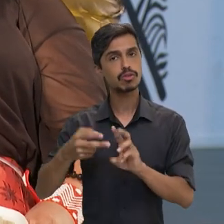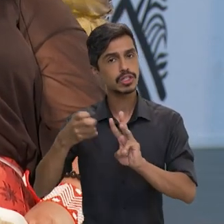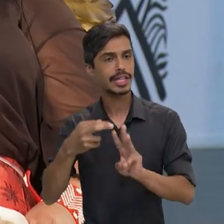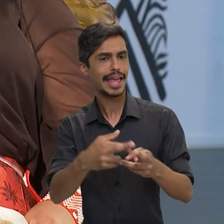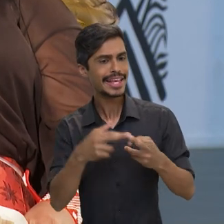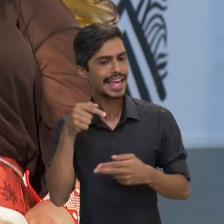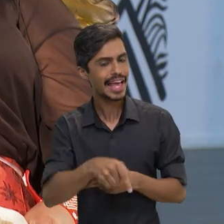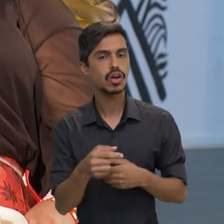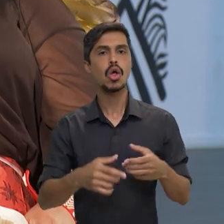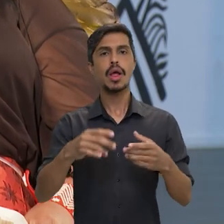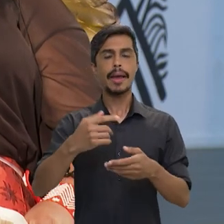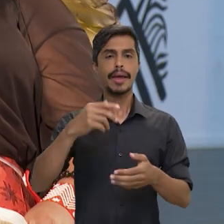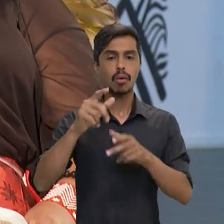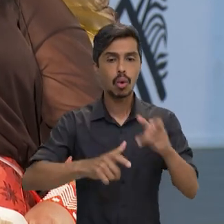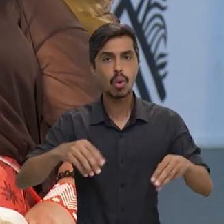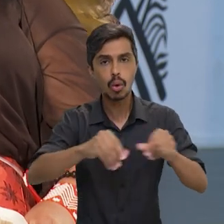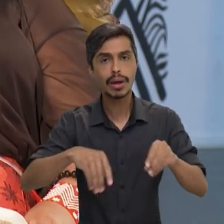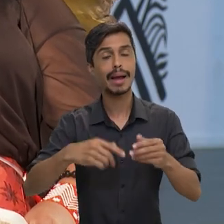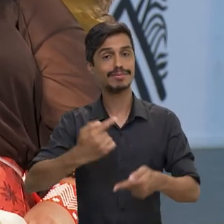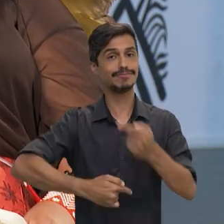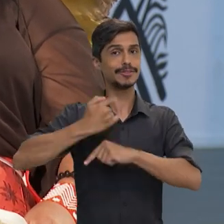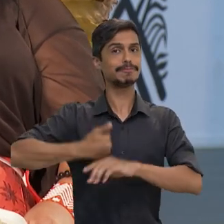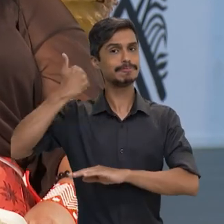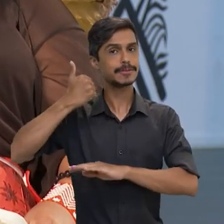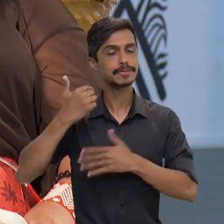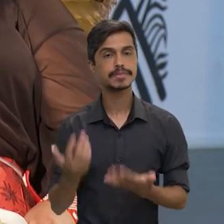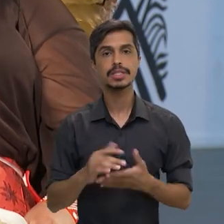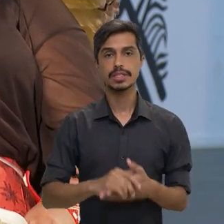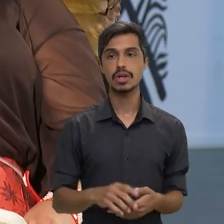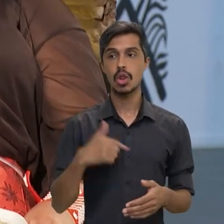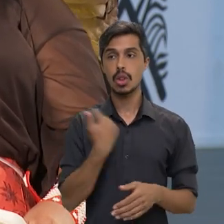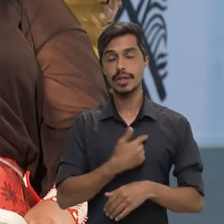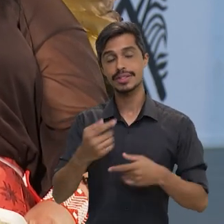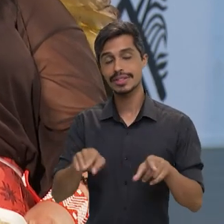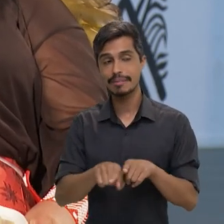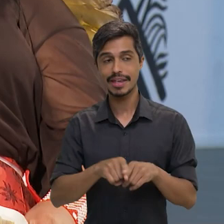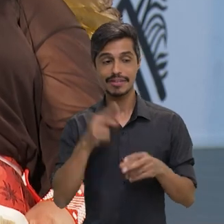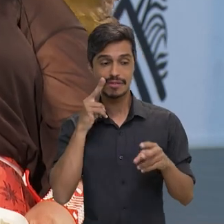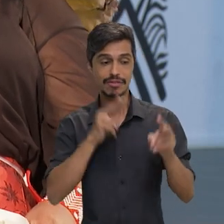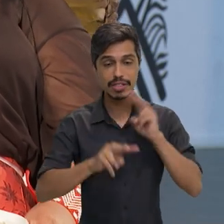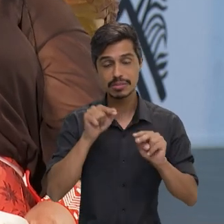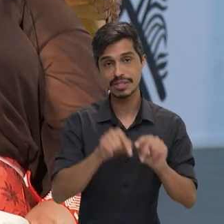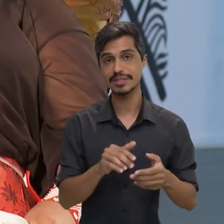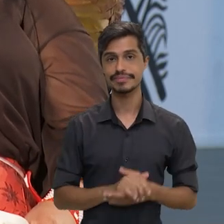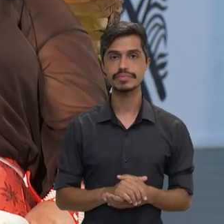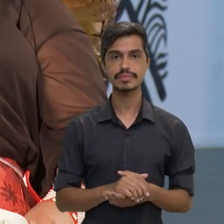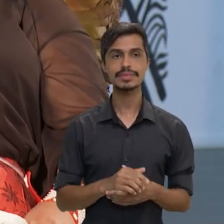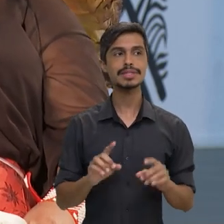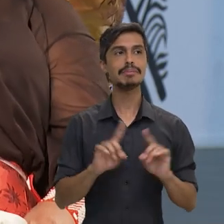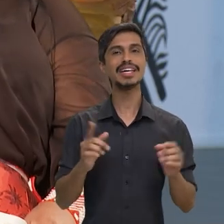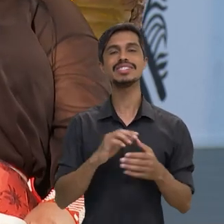tem essa novidade apresentada, né? Como resultado do julgamento do marco temporal no Supremo Tribunal Federal. Isso não foi